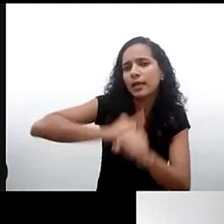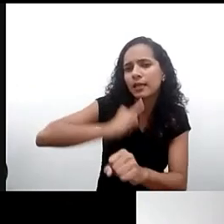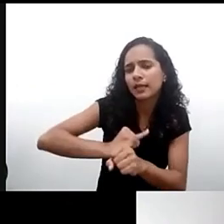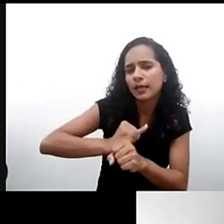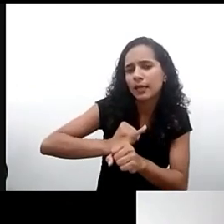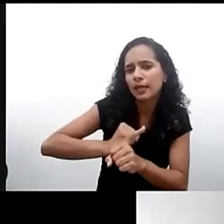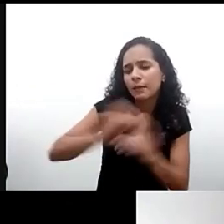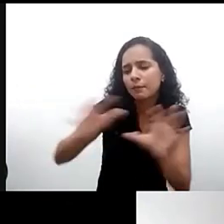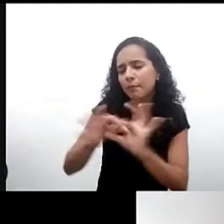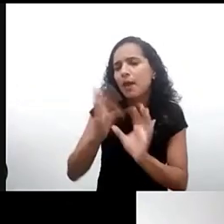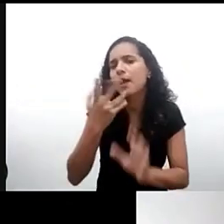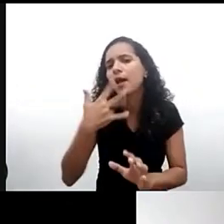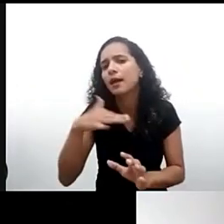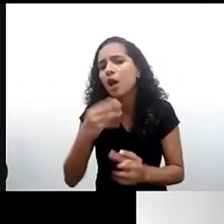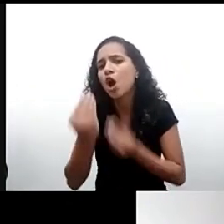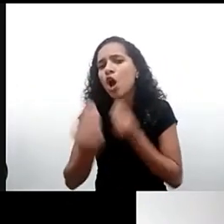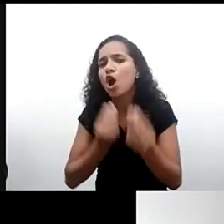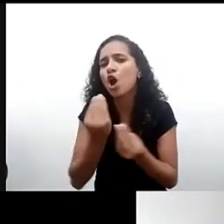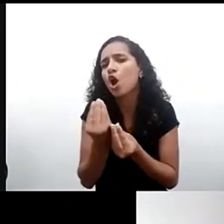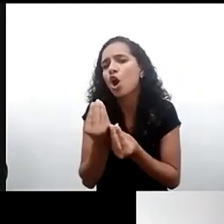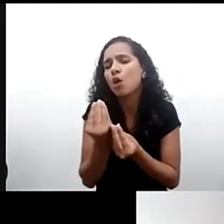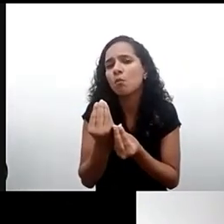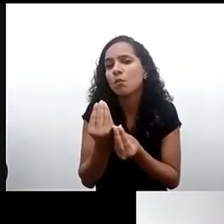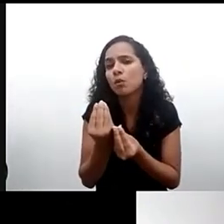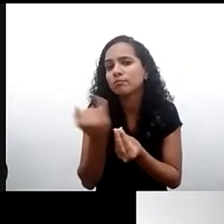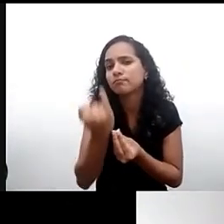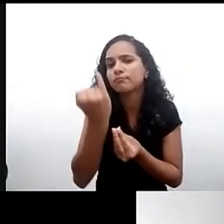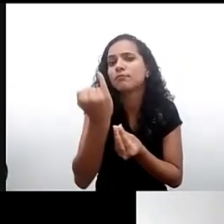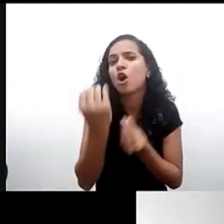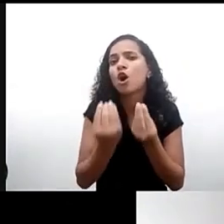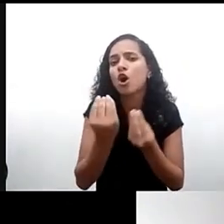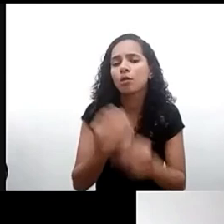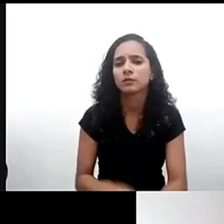de iniciar essa reflexão talvez Laura